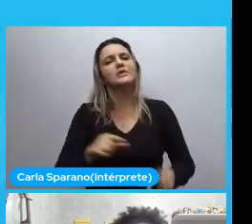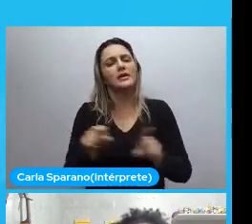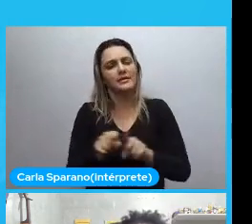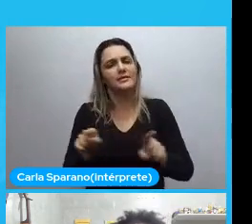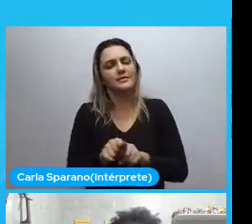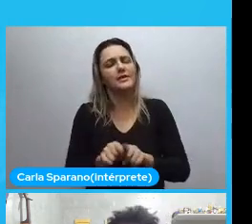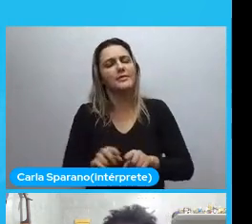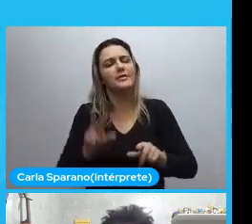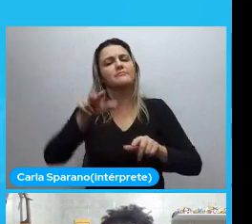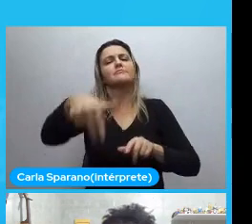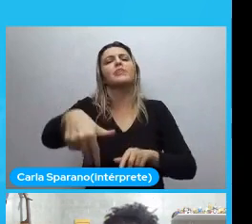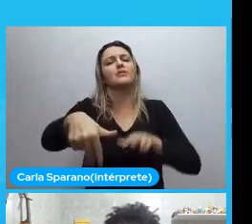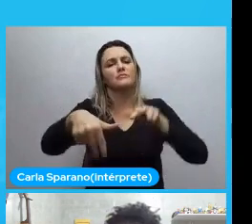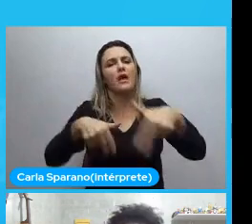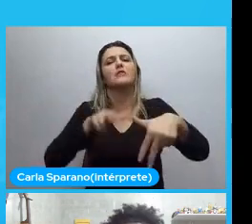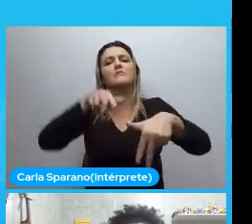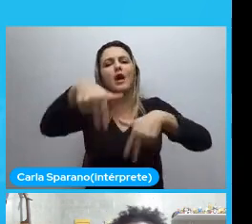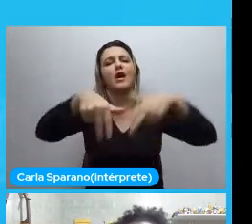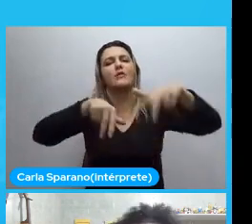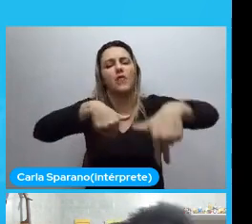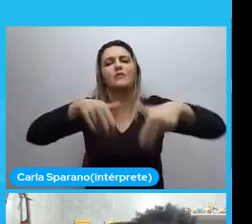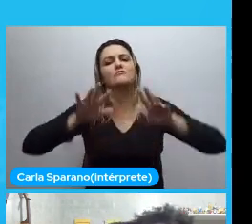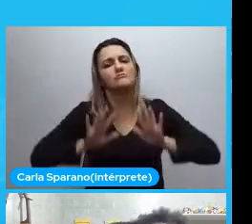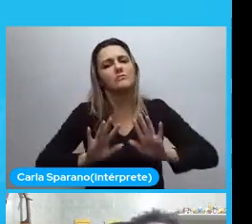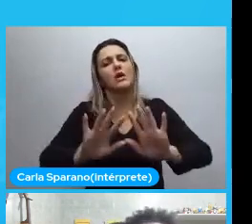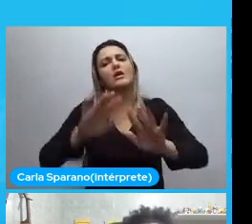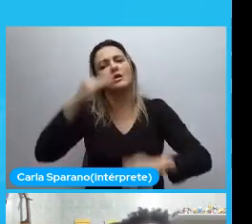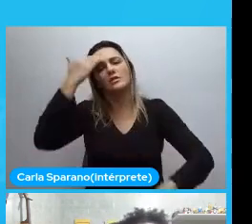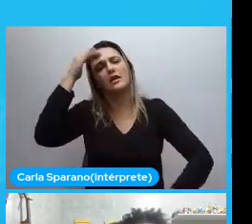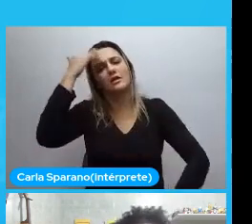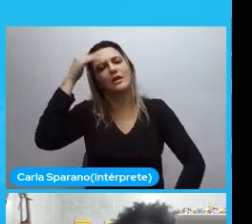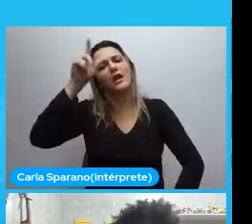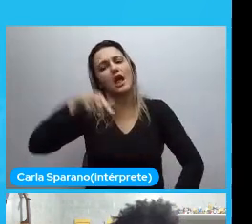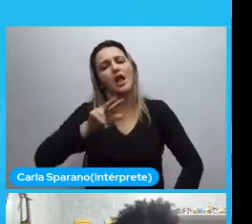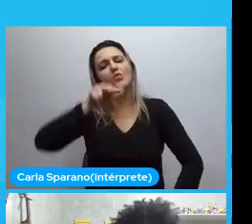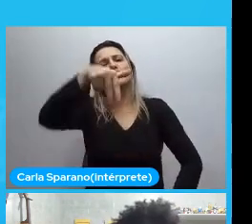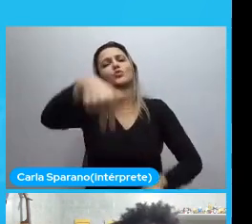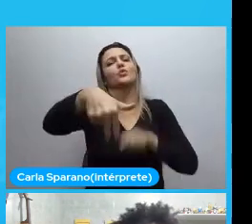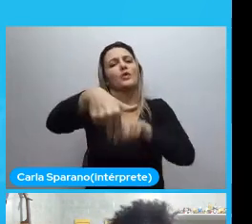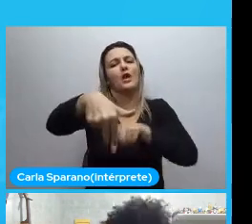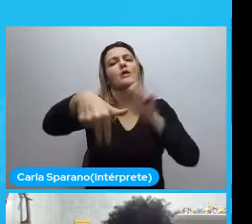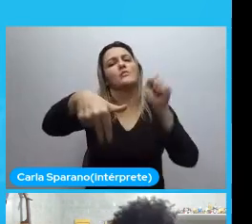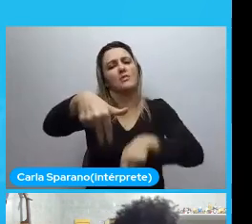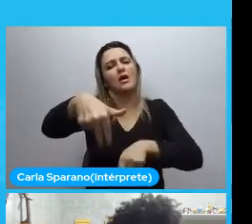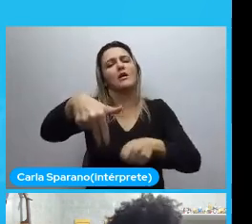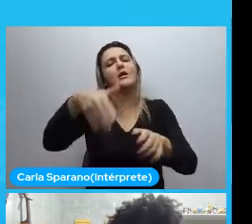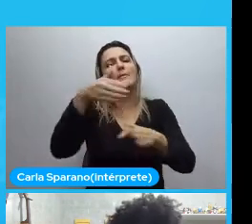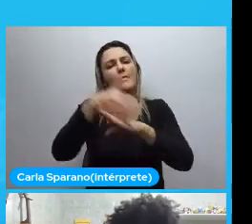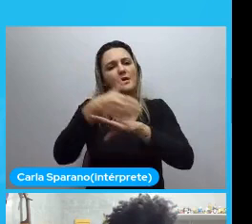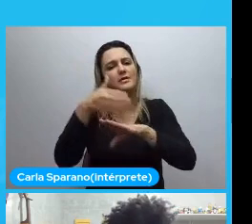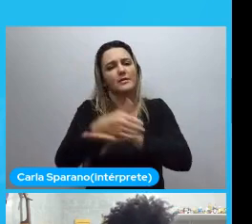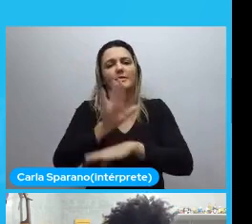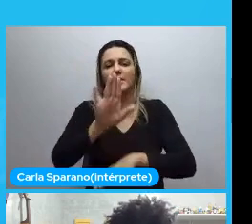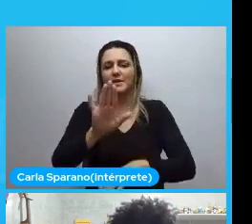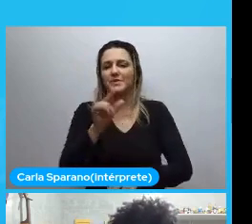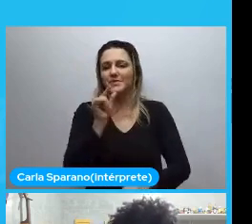Que elas também podem. Entender. Que é um lugar. Que elas também podem estar participando. Um minuto. Do que eu vou bebear.